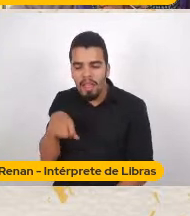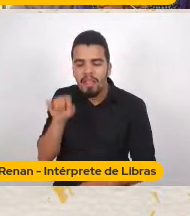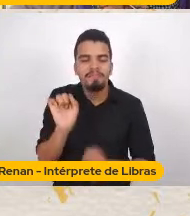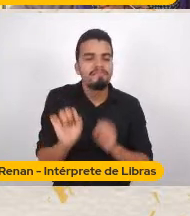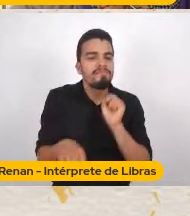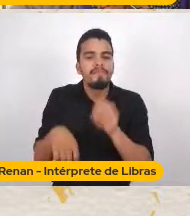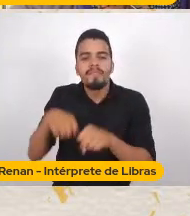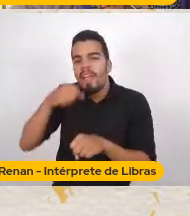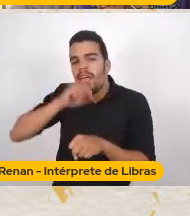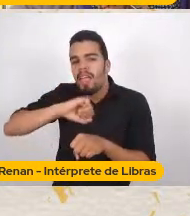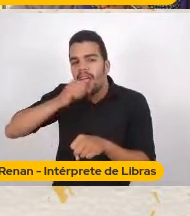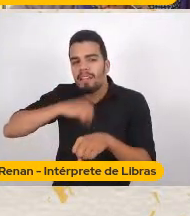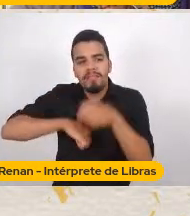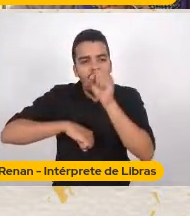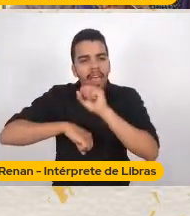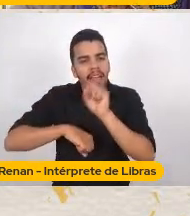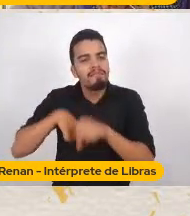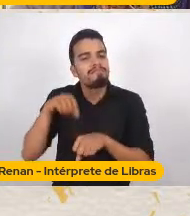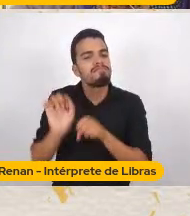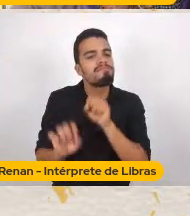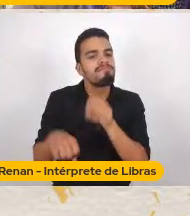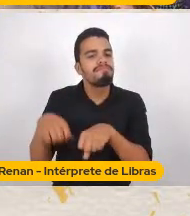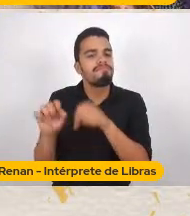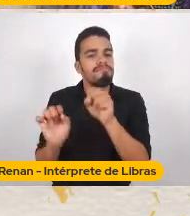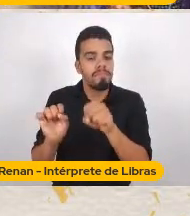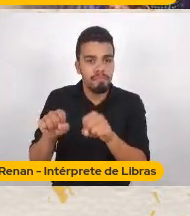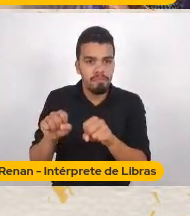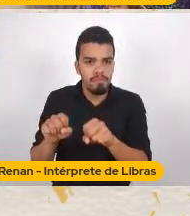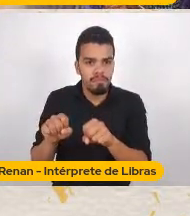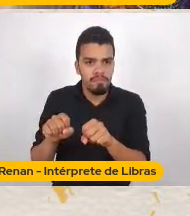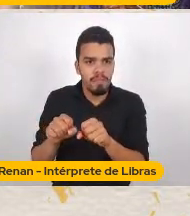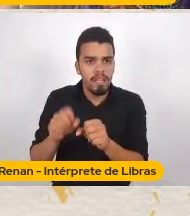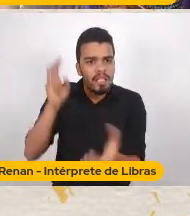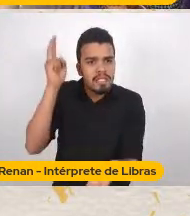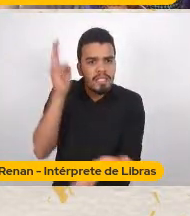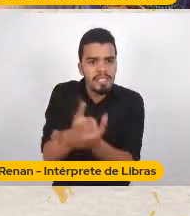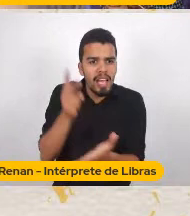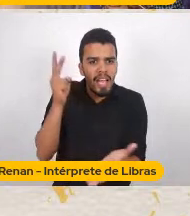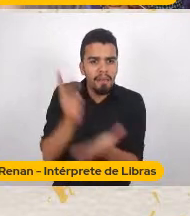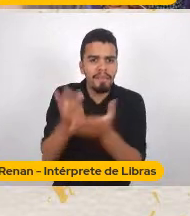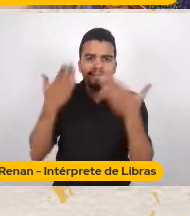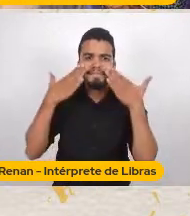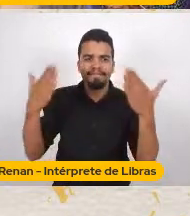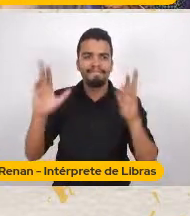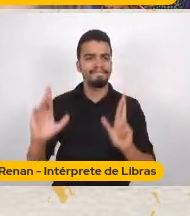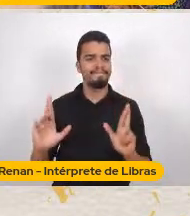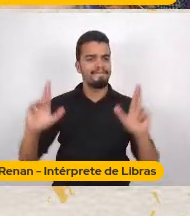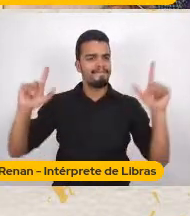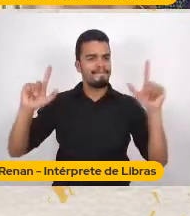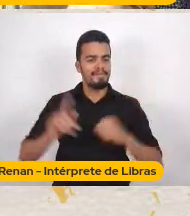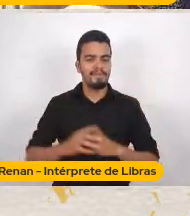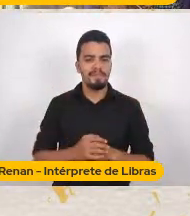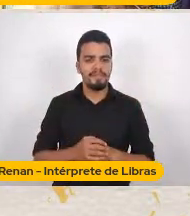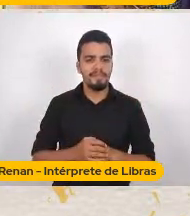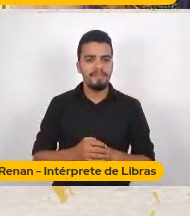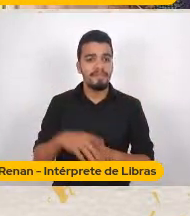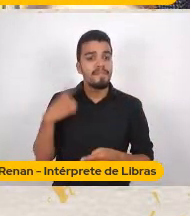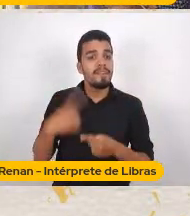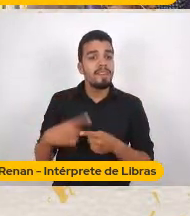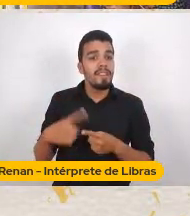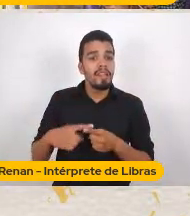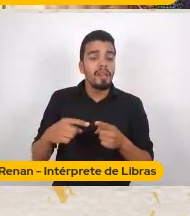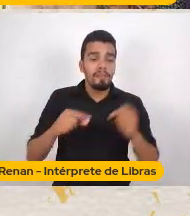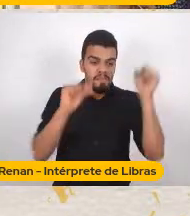Uma Uma caracterização De vulgarização O entendimento Da personagem Feminina No pica